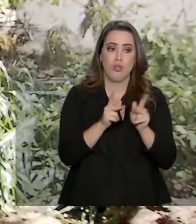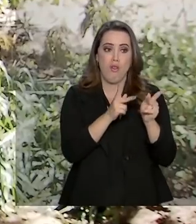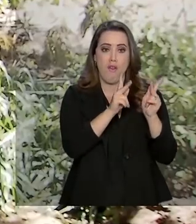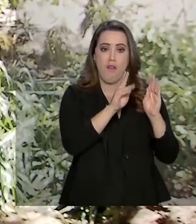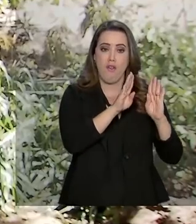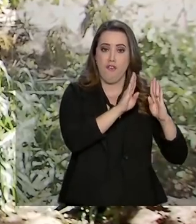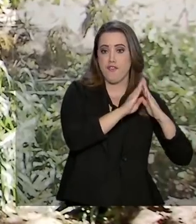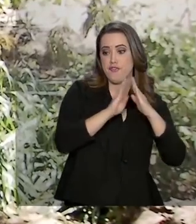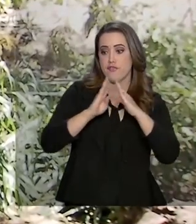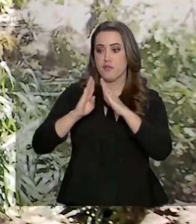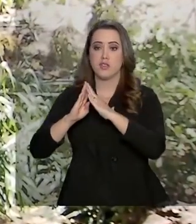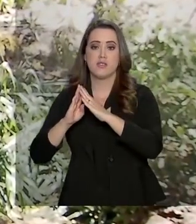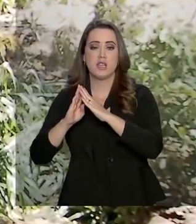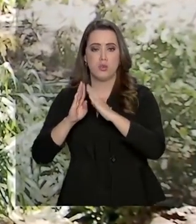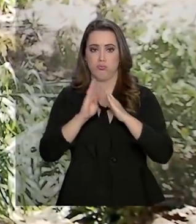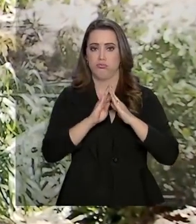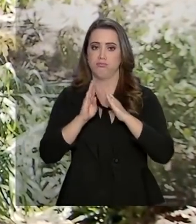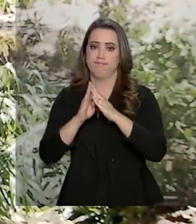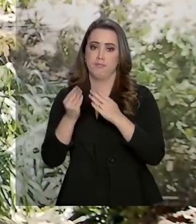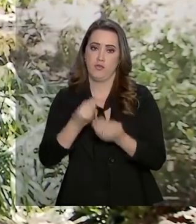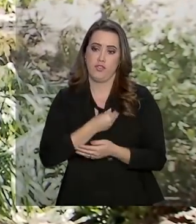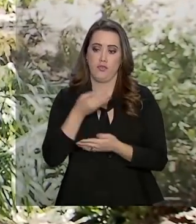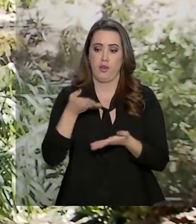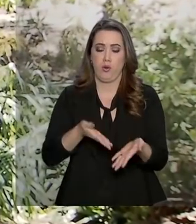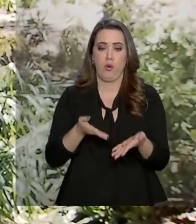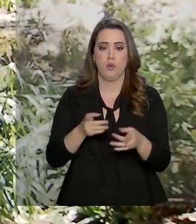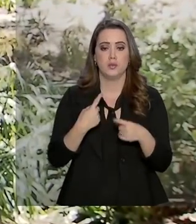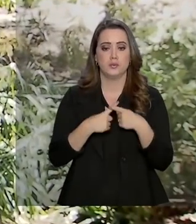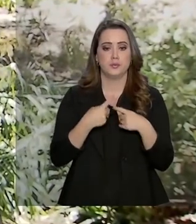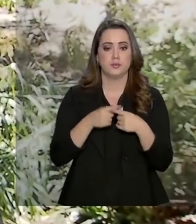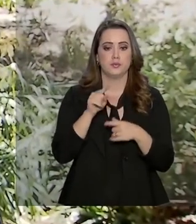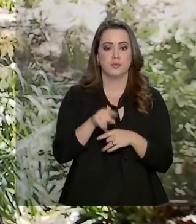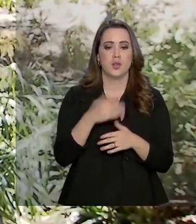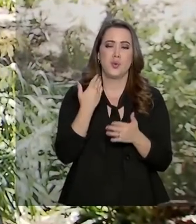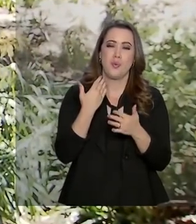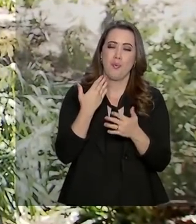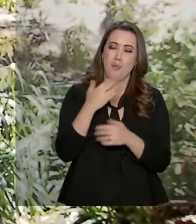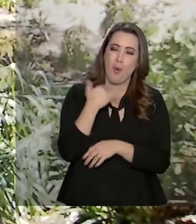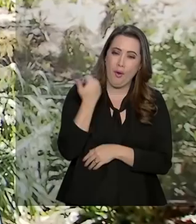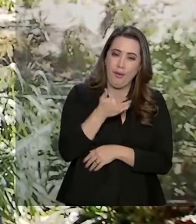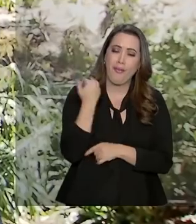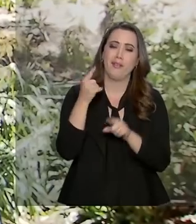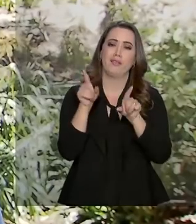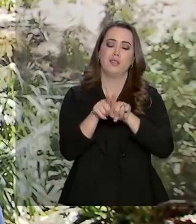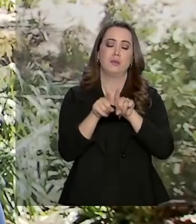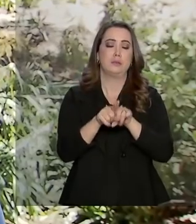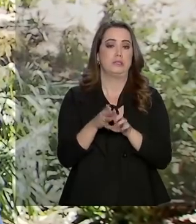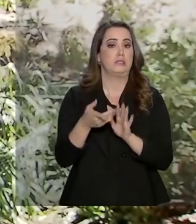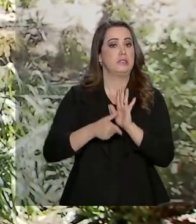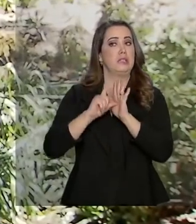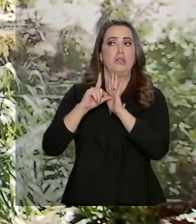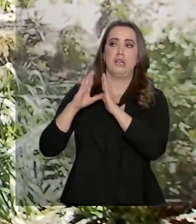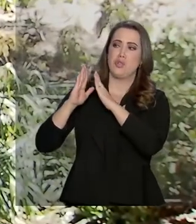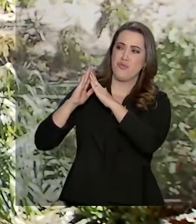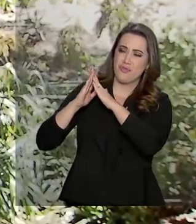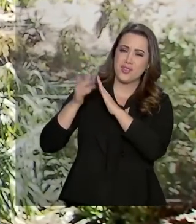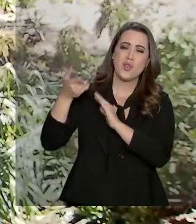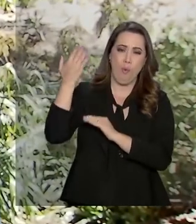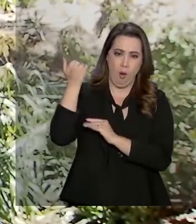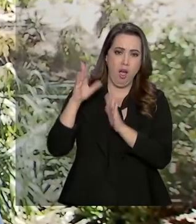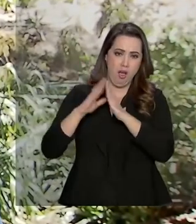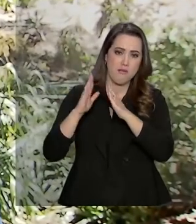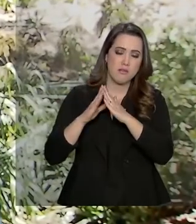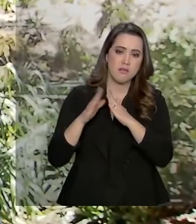vizinhos de onde eu moro agora, que a gente perdeu eles, vizinhos de quando antes eu casar também, que